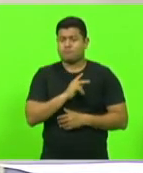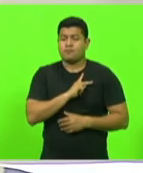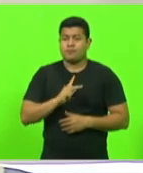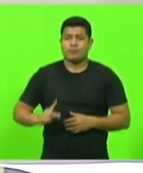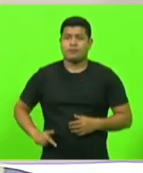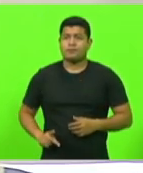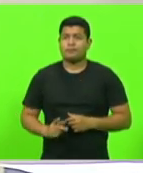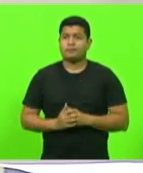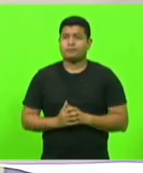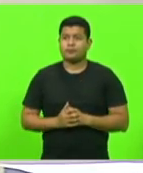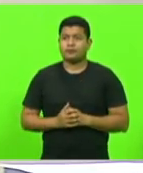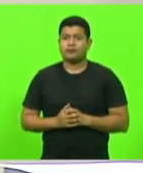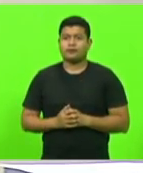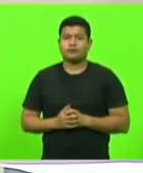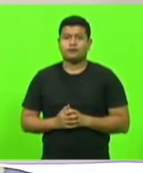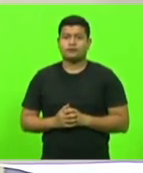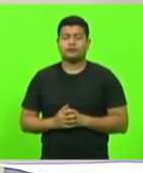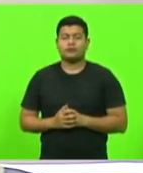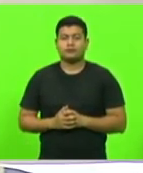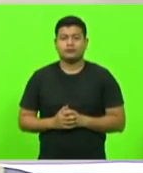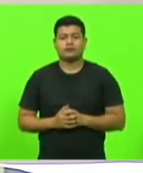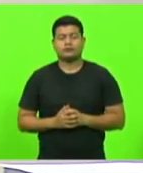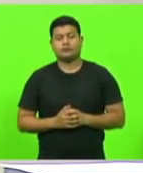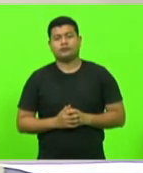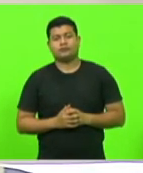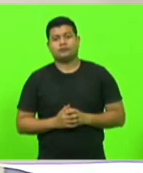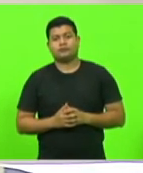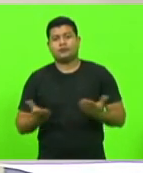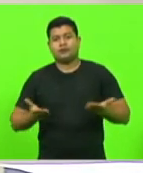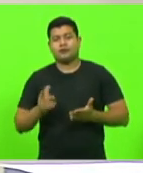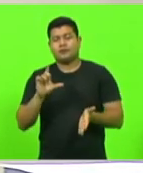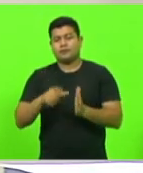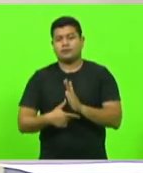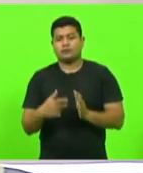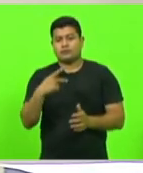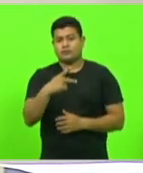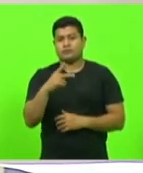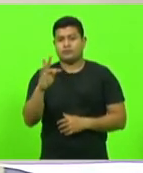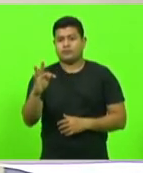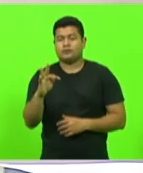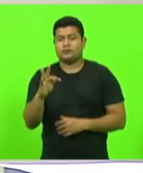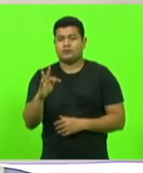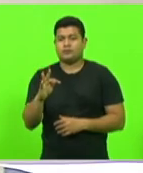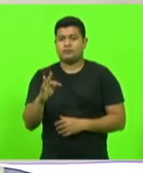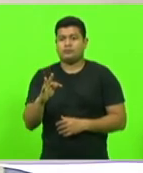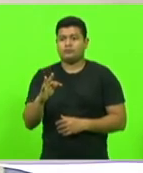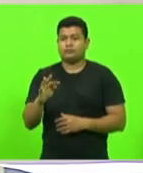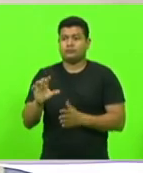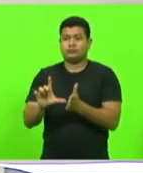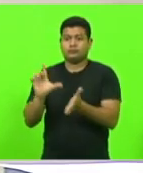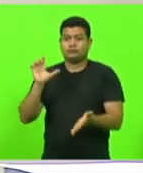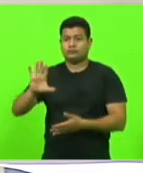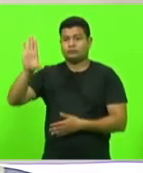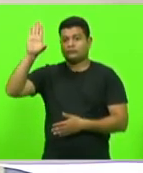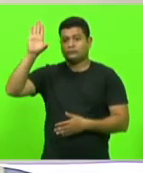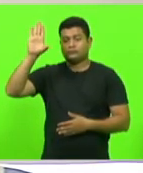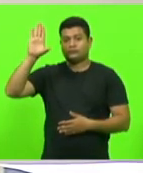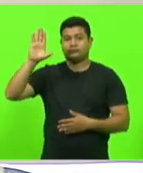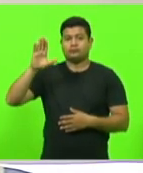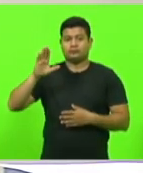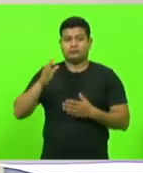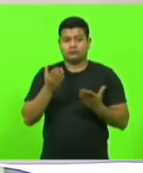próximo partido o partido dos trabalhadores deputado pois não deputada eu só queria prestar minha